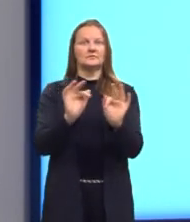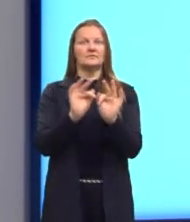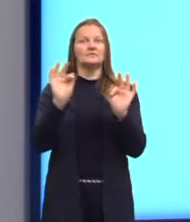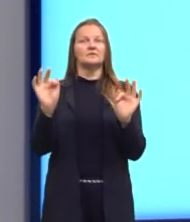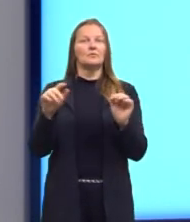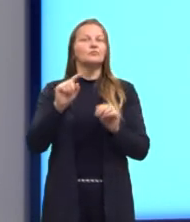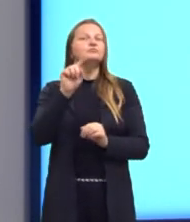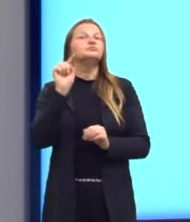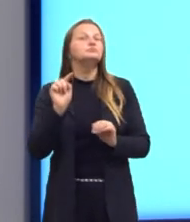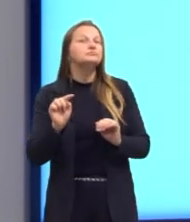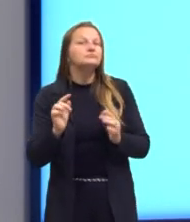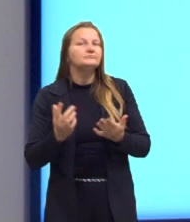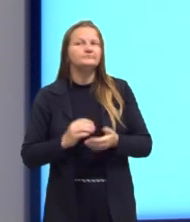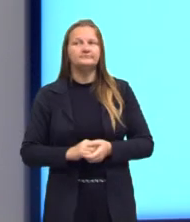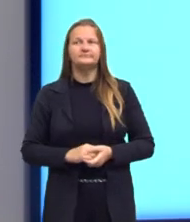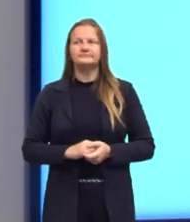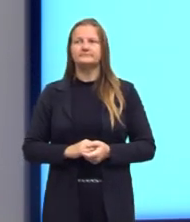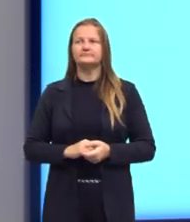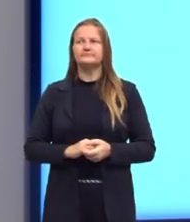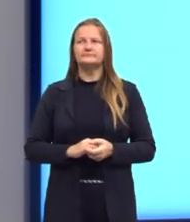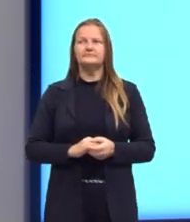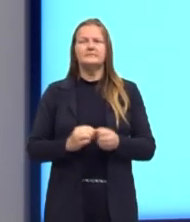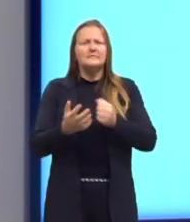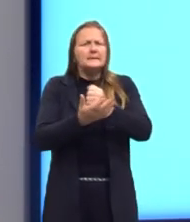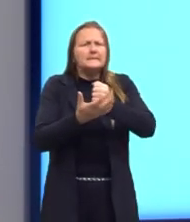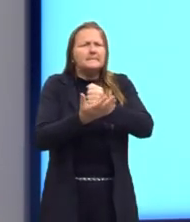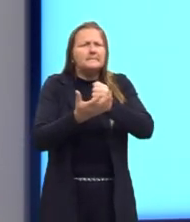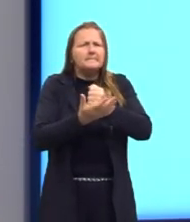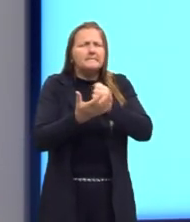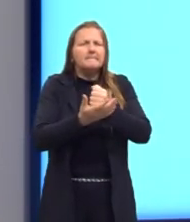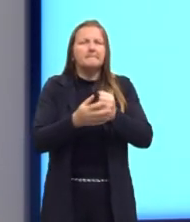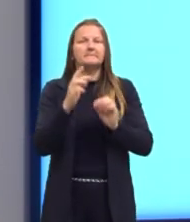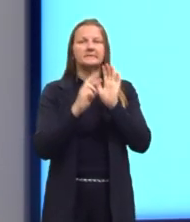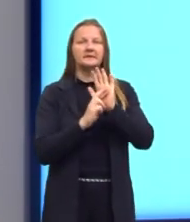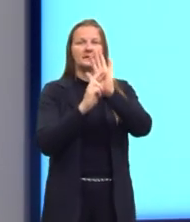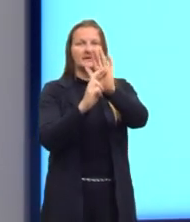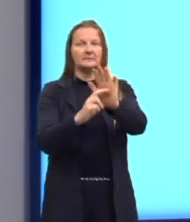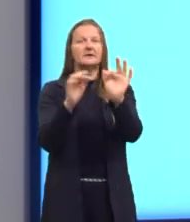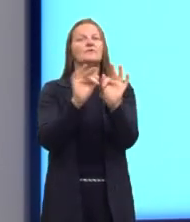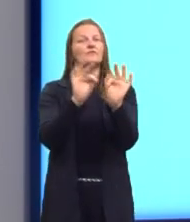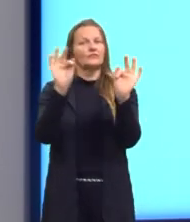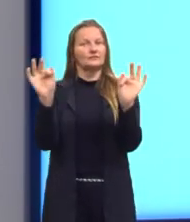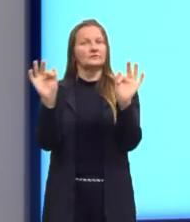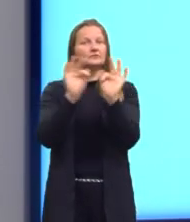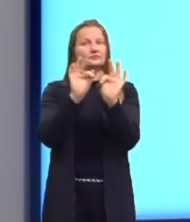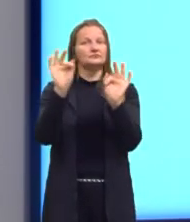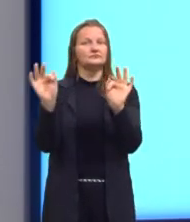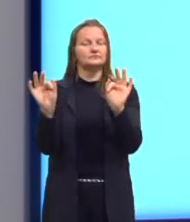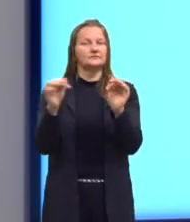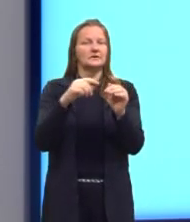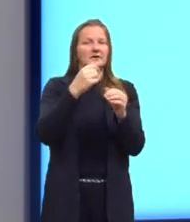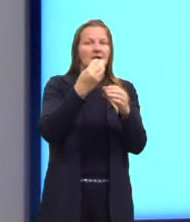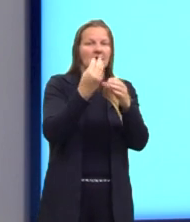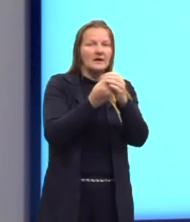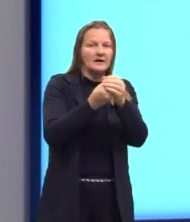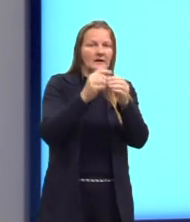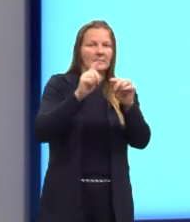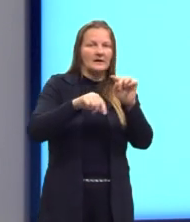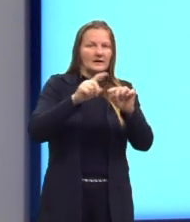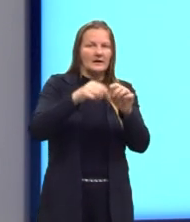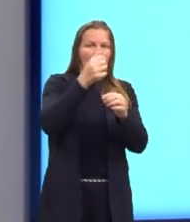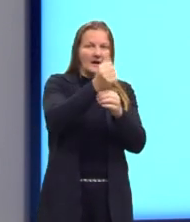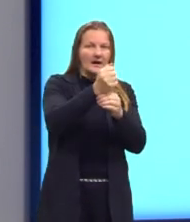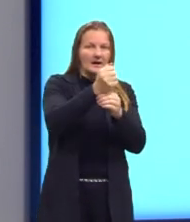Essa situação aqui, mais básica possível, ela representa uma função, cada elemento de A possui